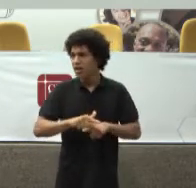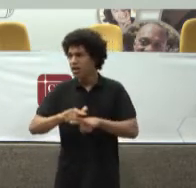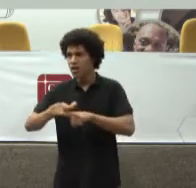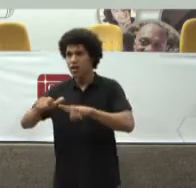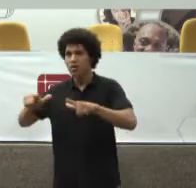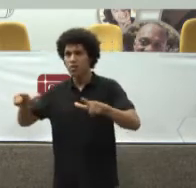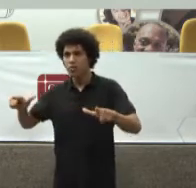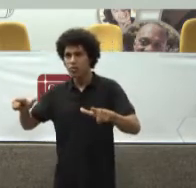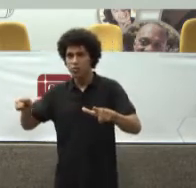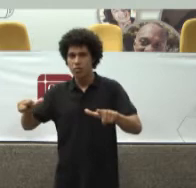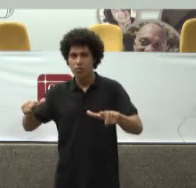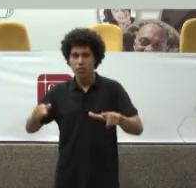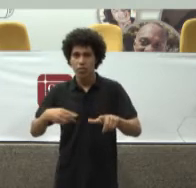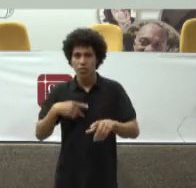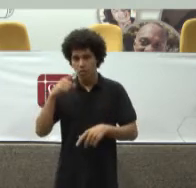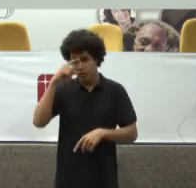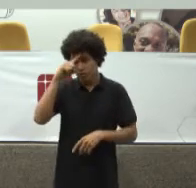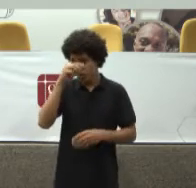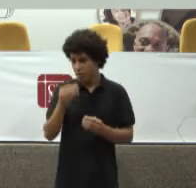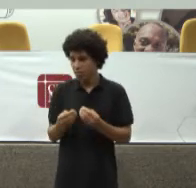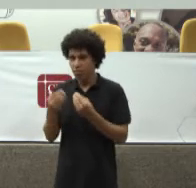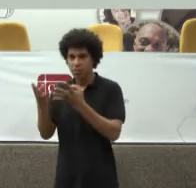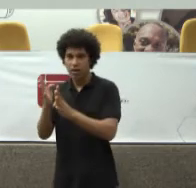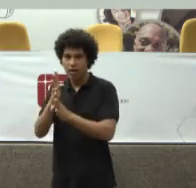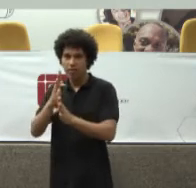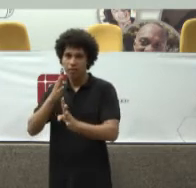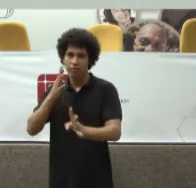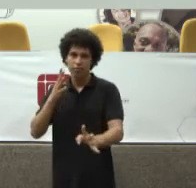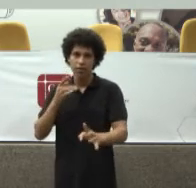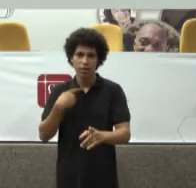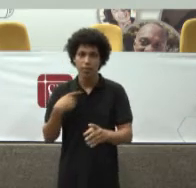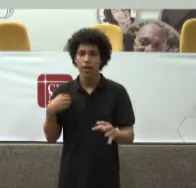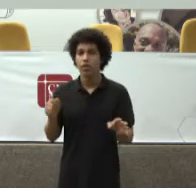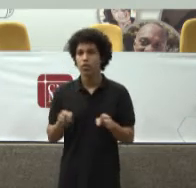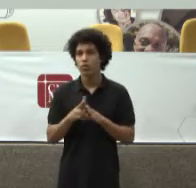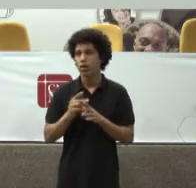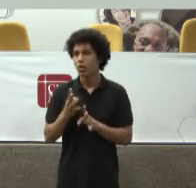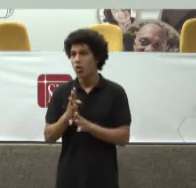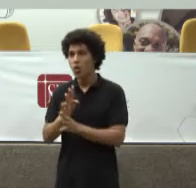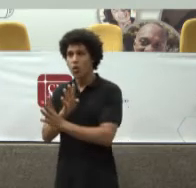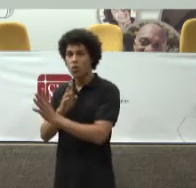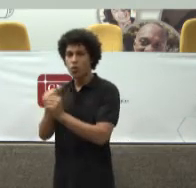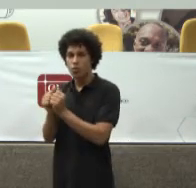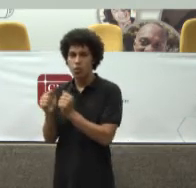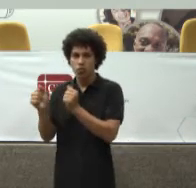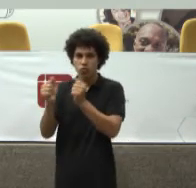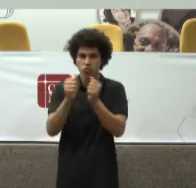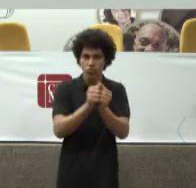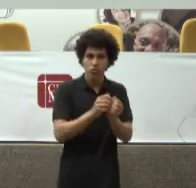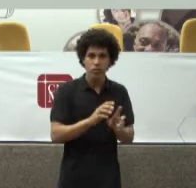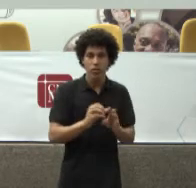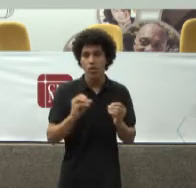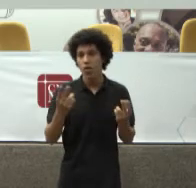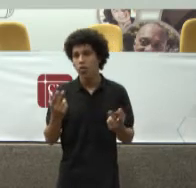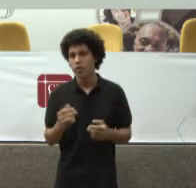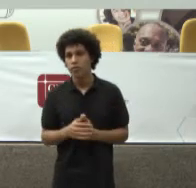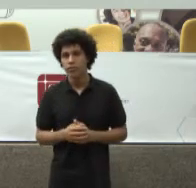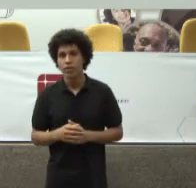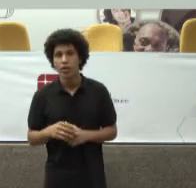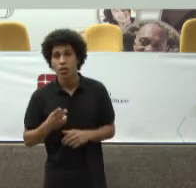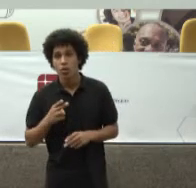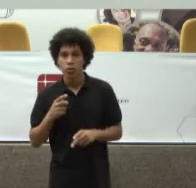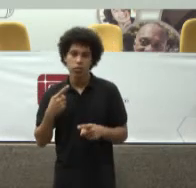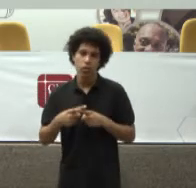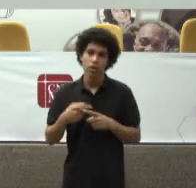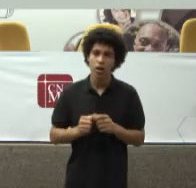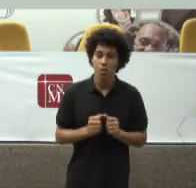secretaria Para em algumas situações Poder haver uma unificação Das filas Ou uma regulação Dessas filas Porque é poder